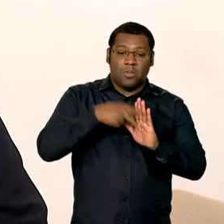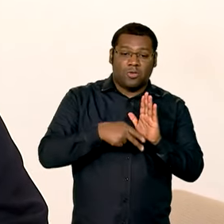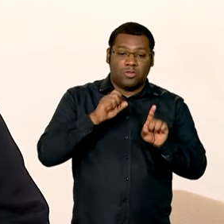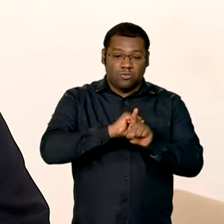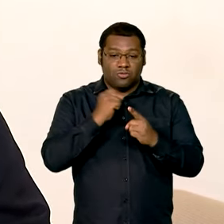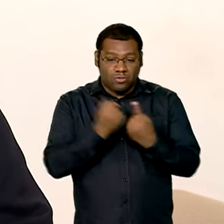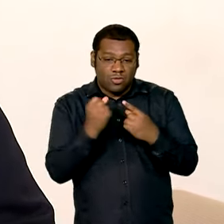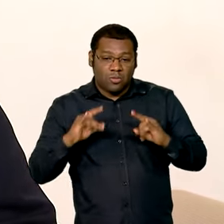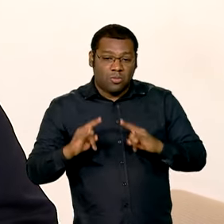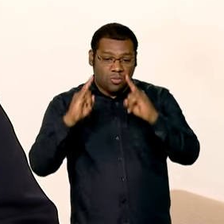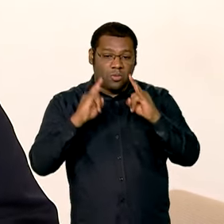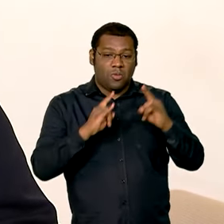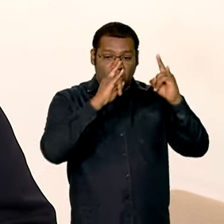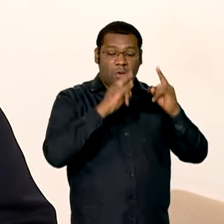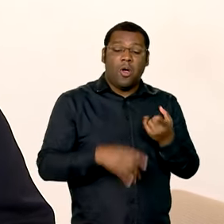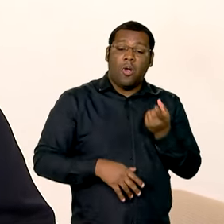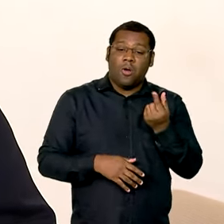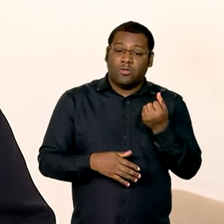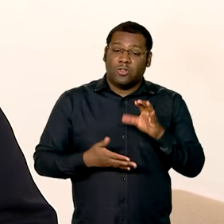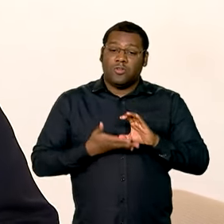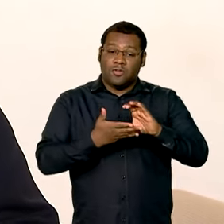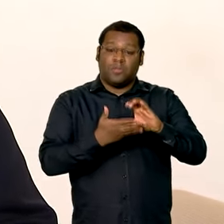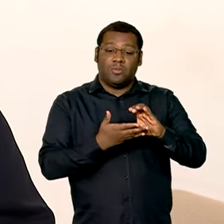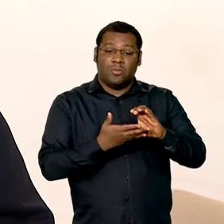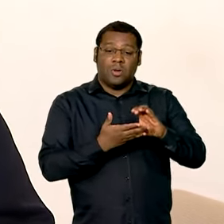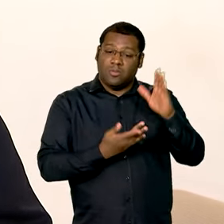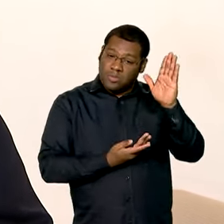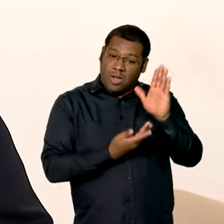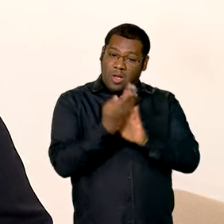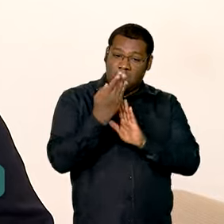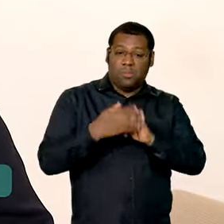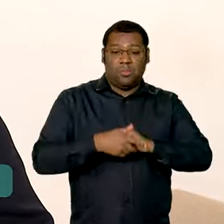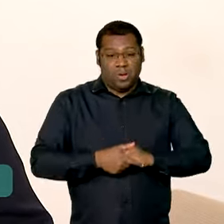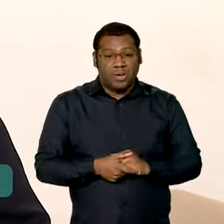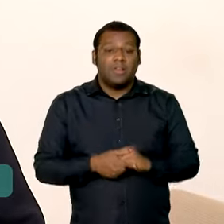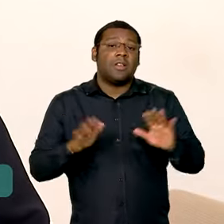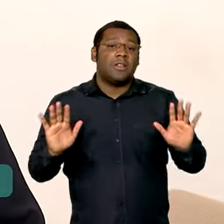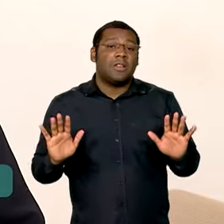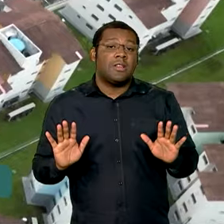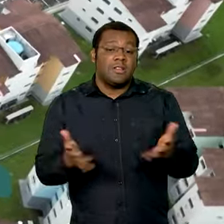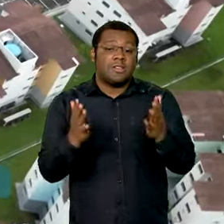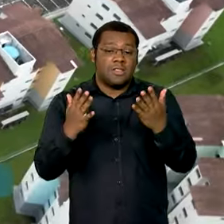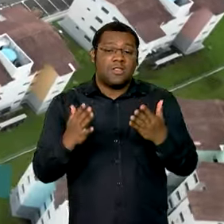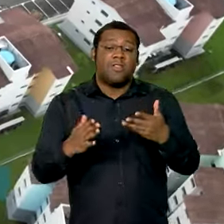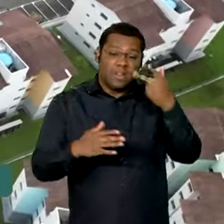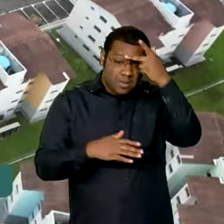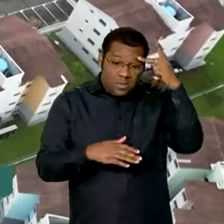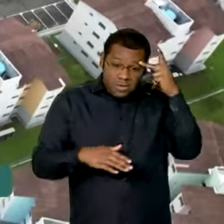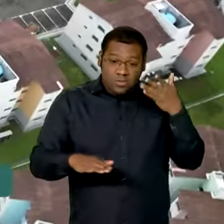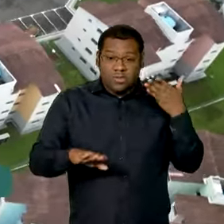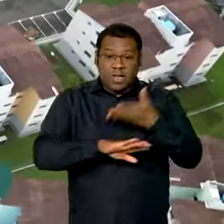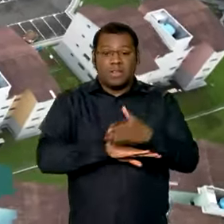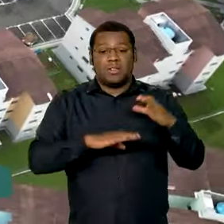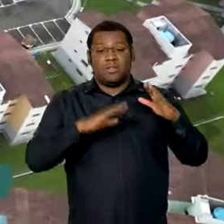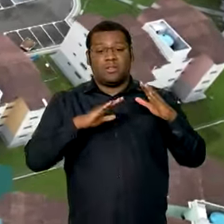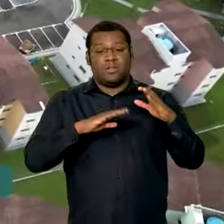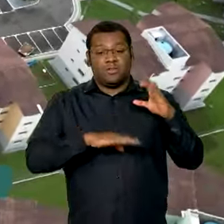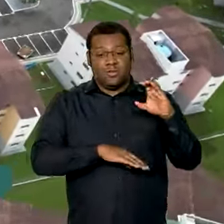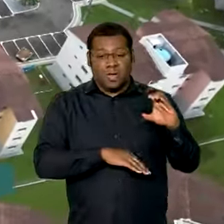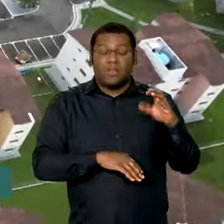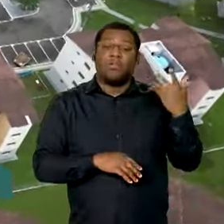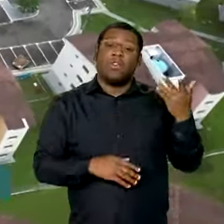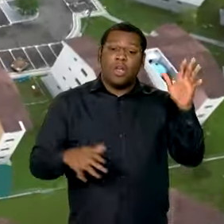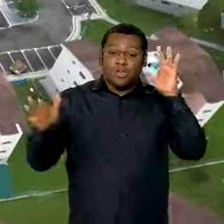aumentem com a criação e o incentivo do mercado secundário de crédito no Brasil. A casa própria é um